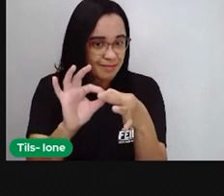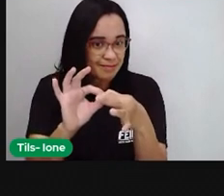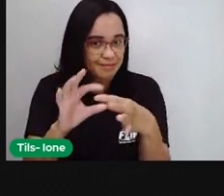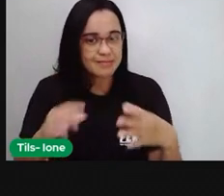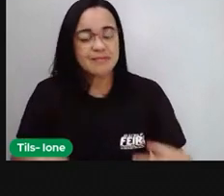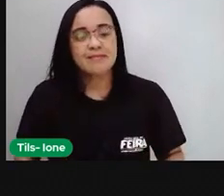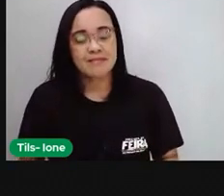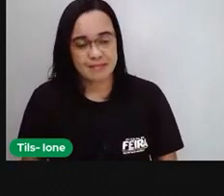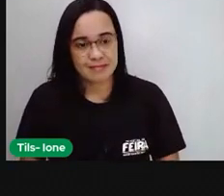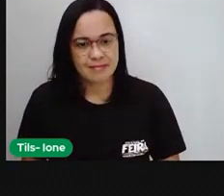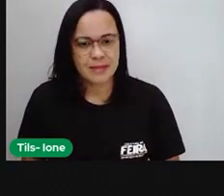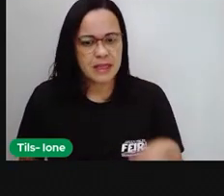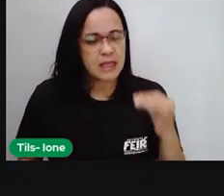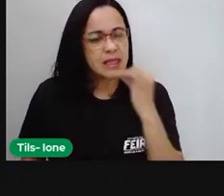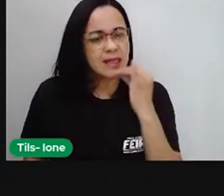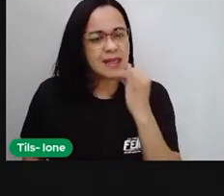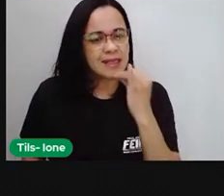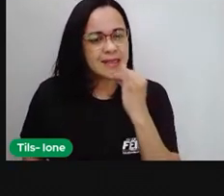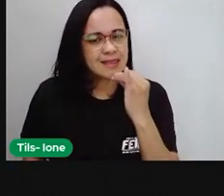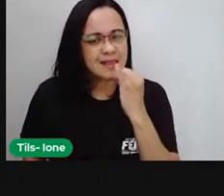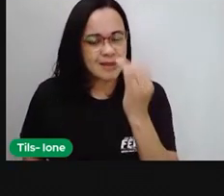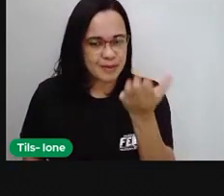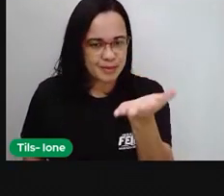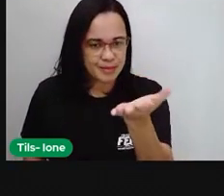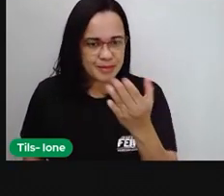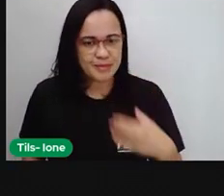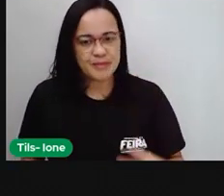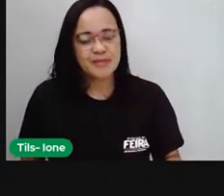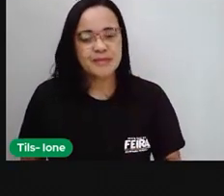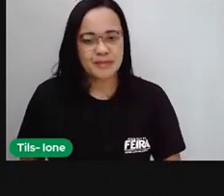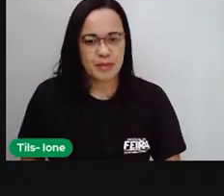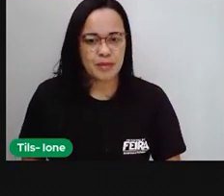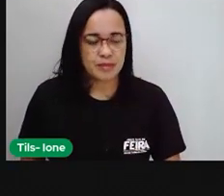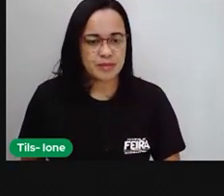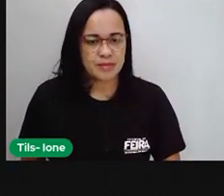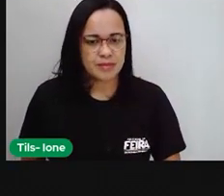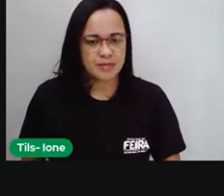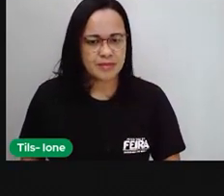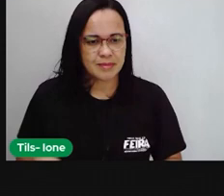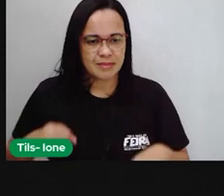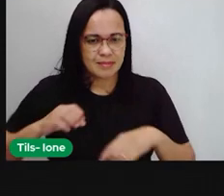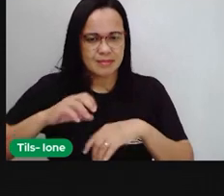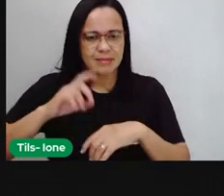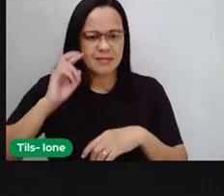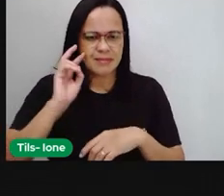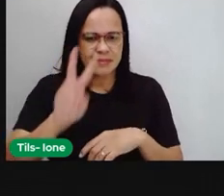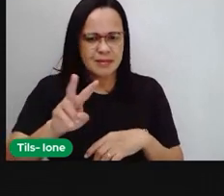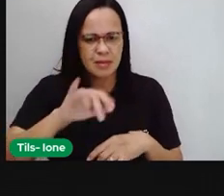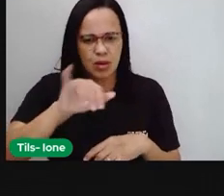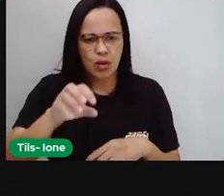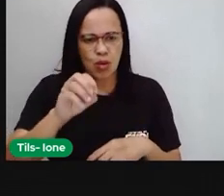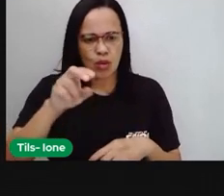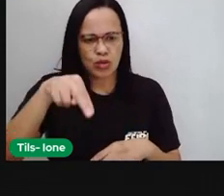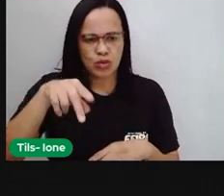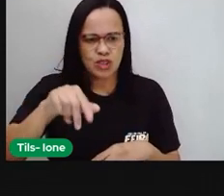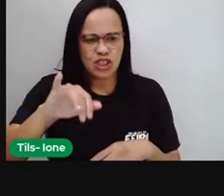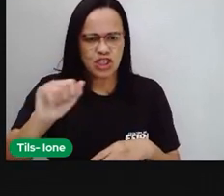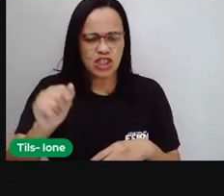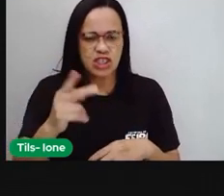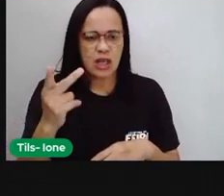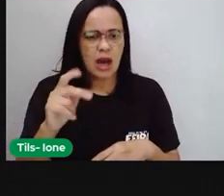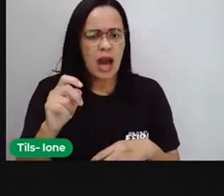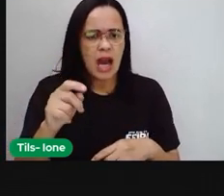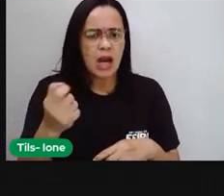A Pró trouxe esse exemplo aqui para mostrar, não é? Uma joaninha. Então, a gente percebe que tudo que está de um lado